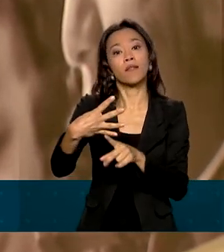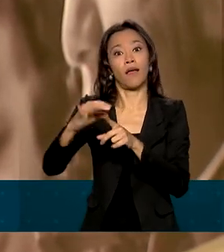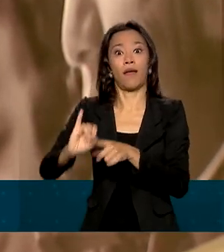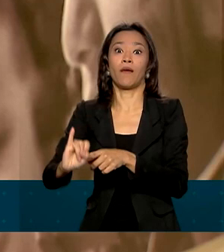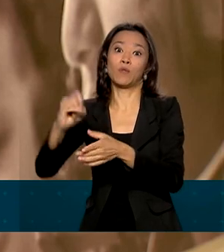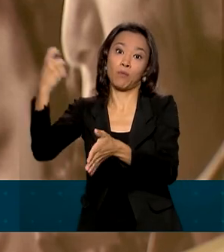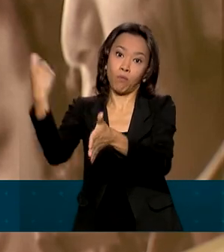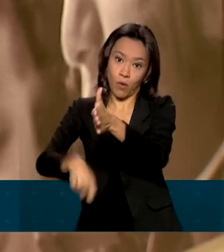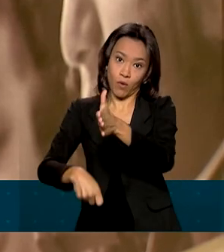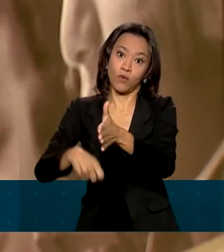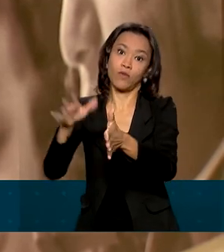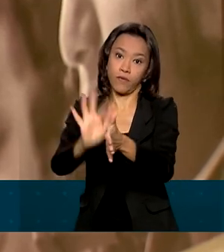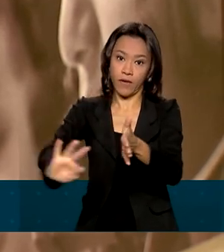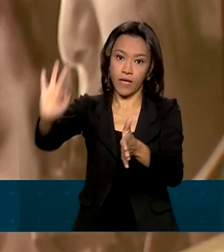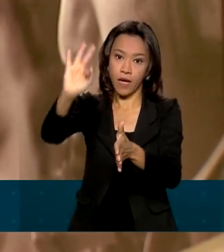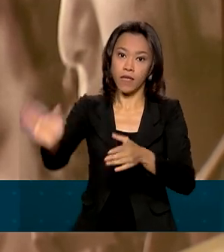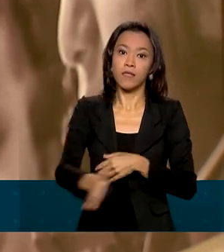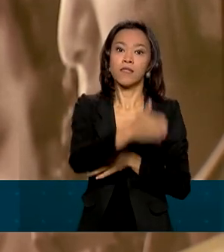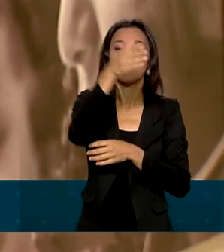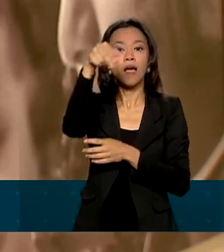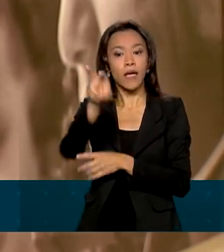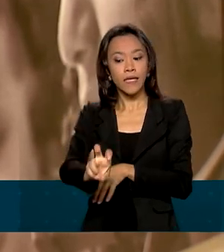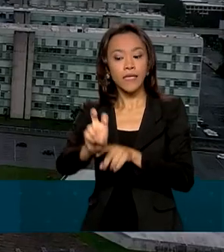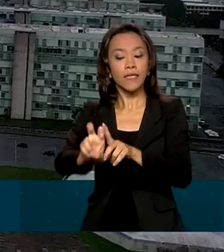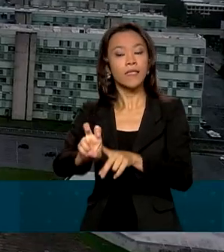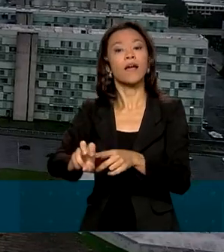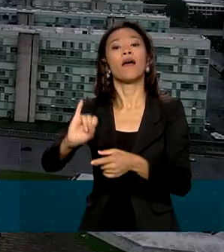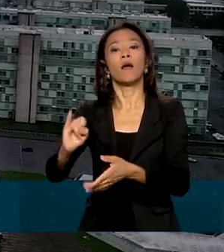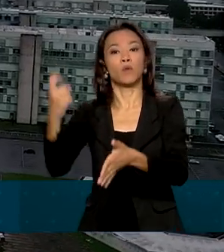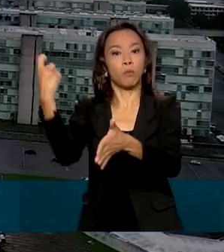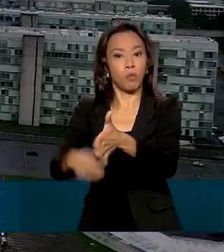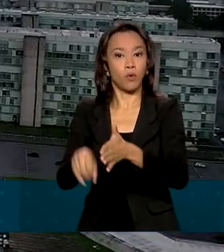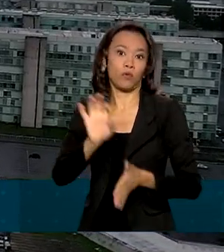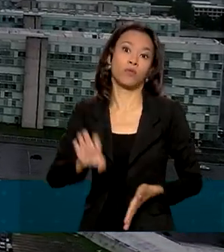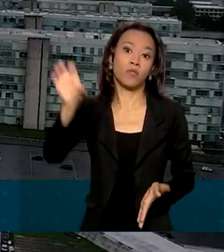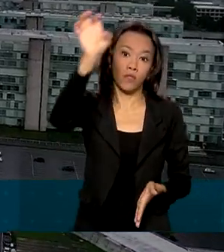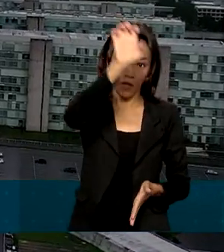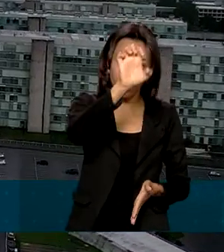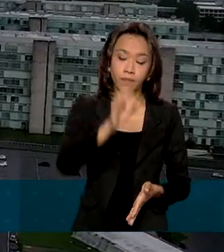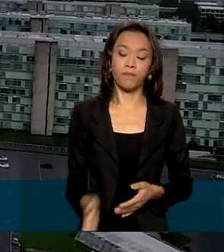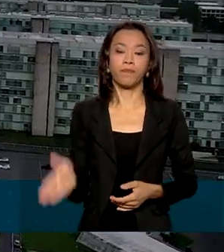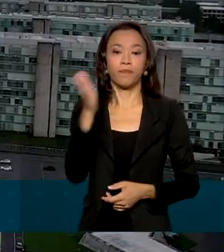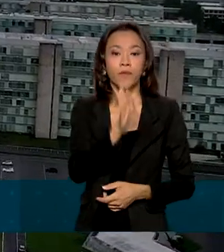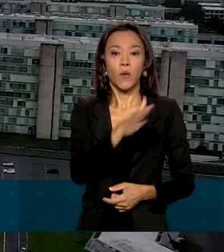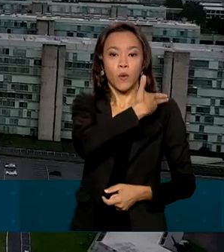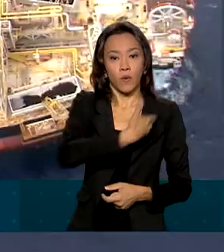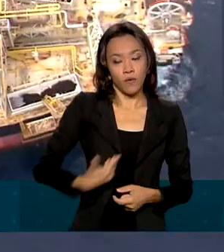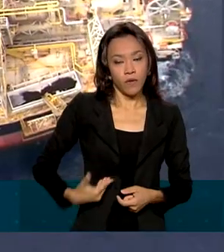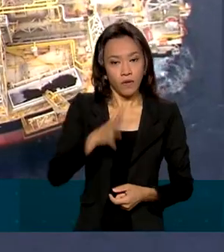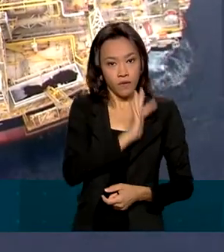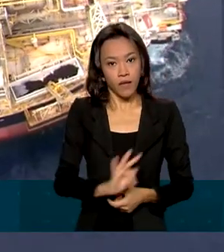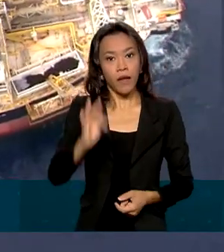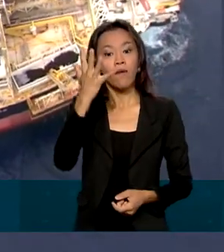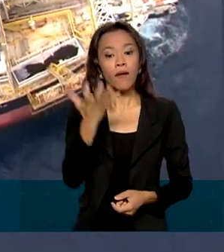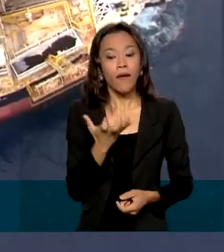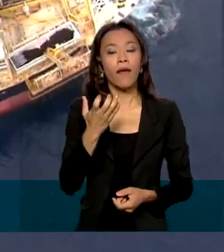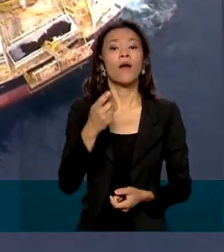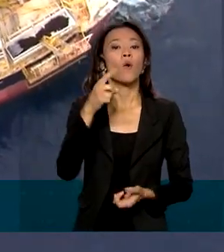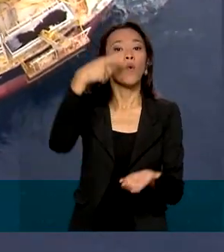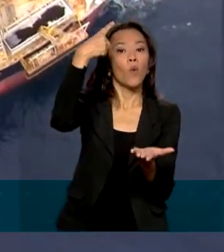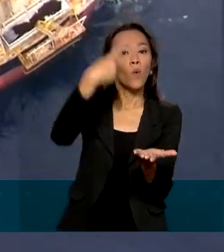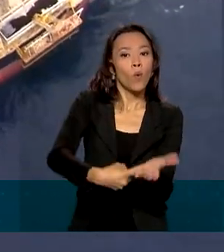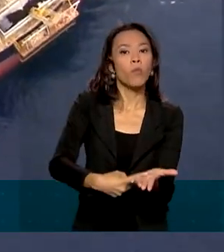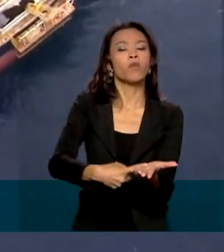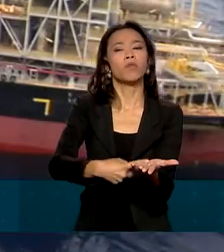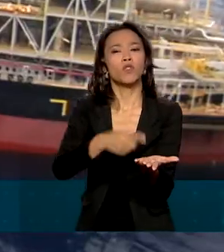federais e a quinta parcela são os tributos estaduais. O governo federal quer estabelecer um valor fixo de alíquota do imposto